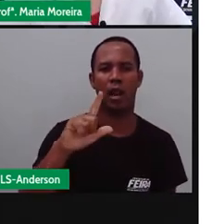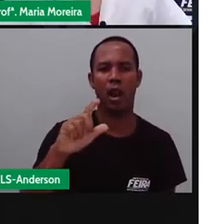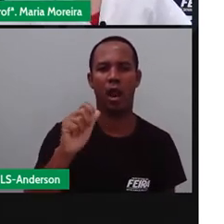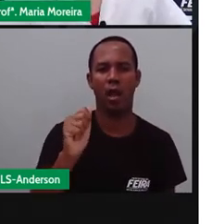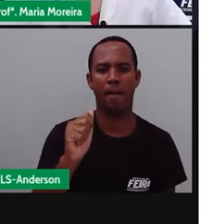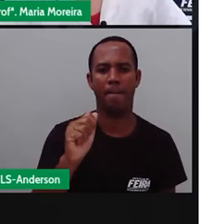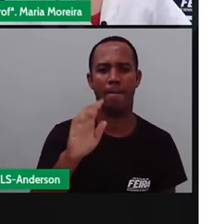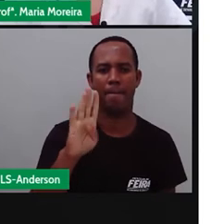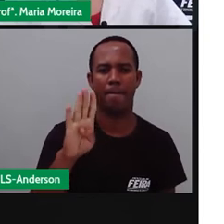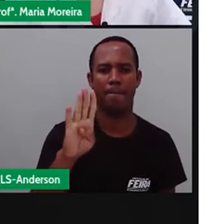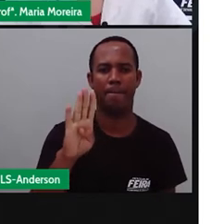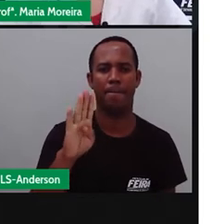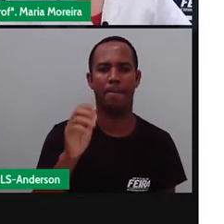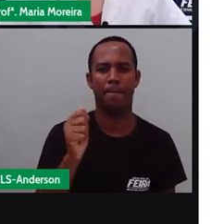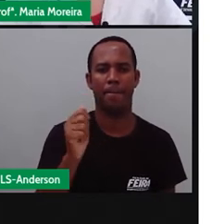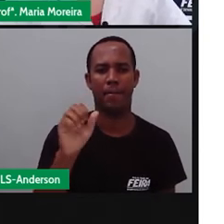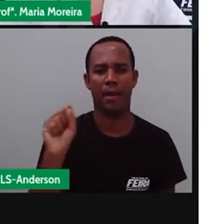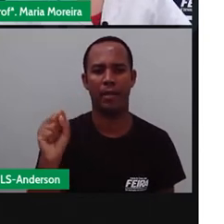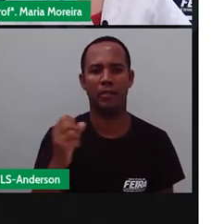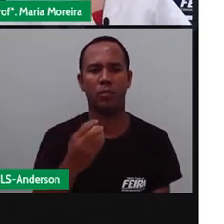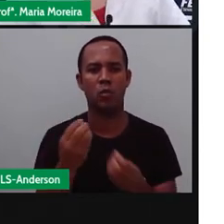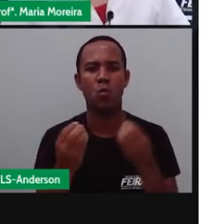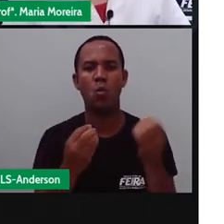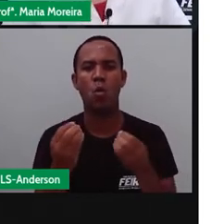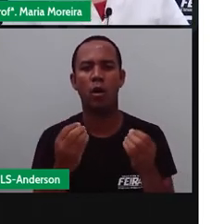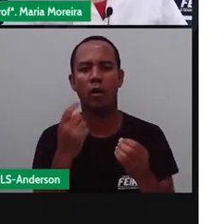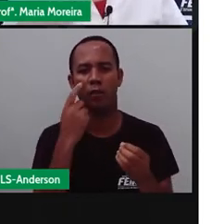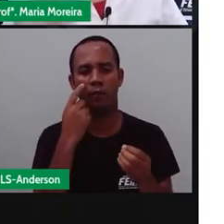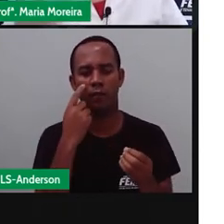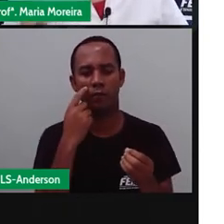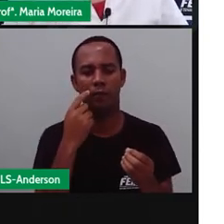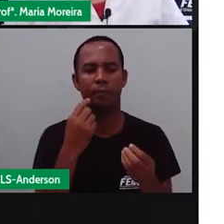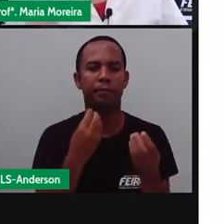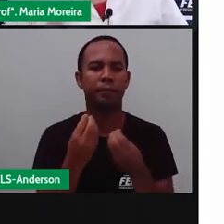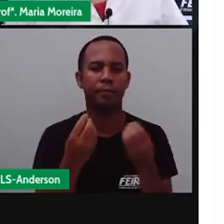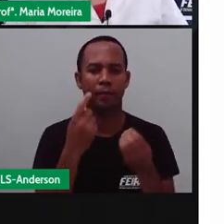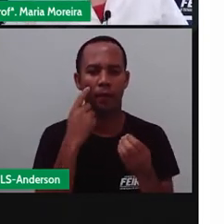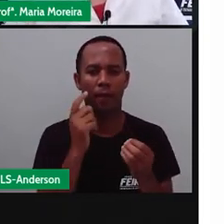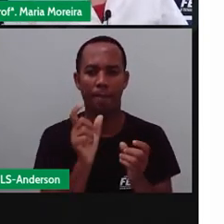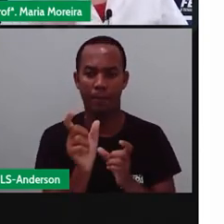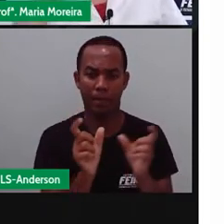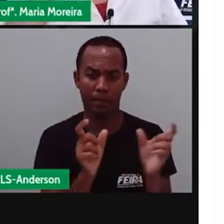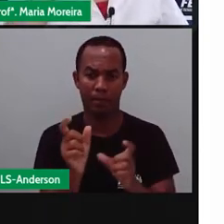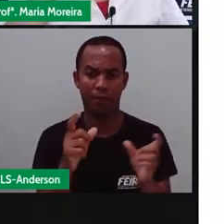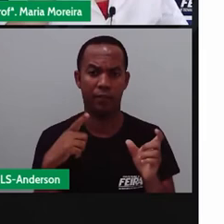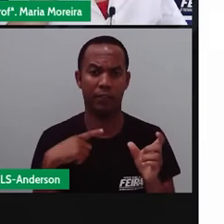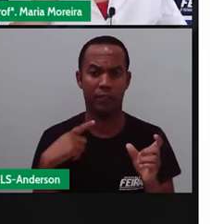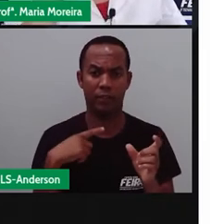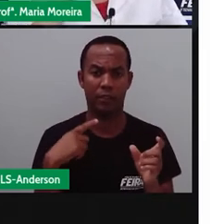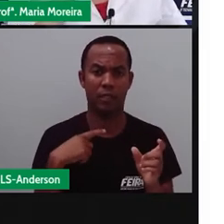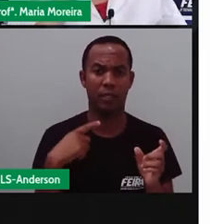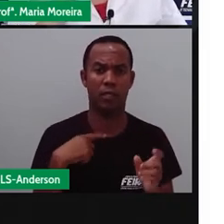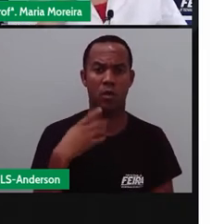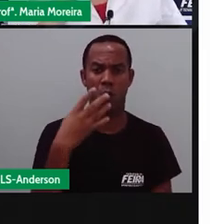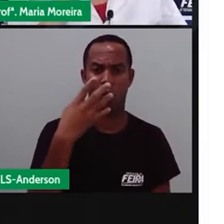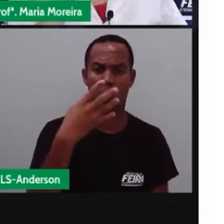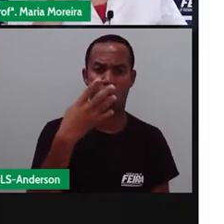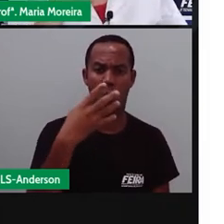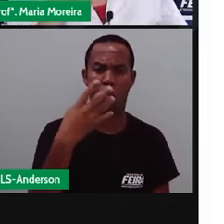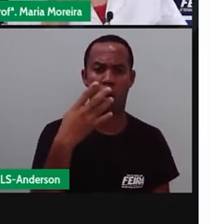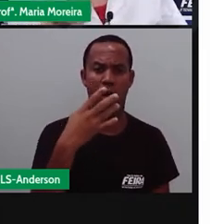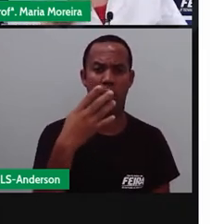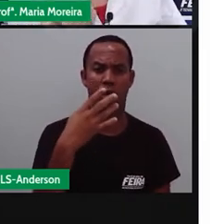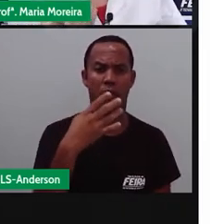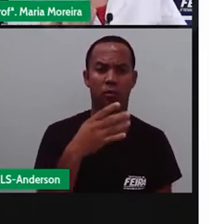quantidade de sílabas que ela possui. Sendo assim, as palavras, elas podem ter o quê? Quatro classificações.